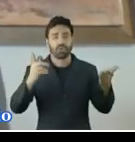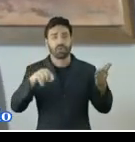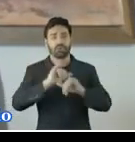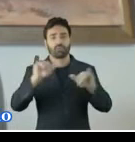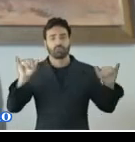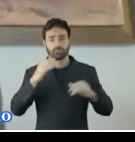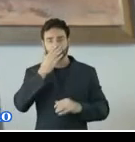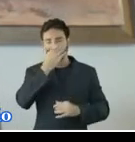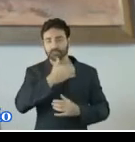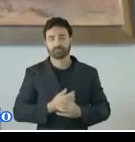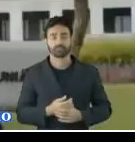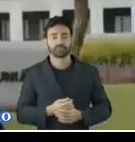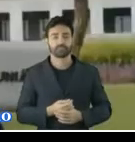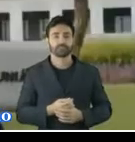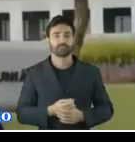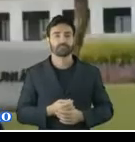presidente.